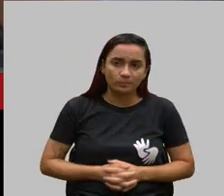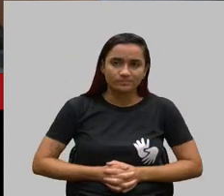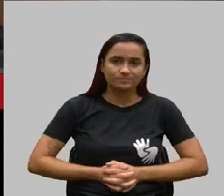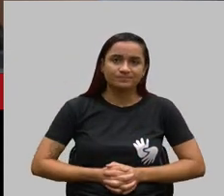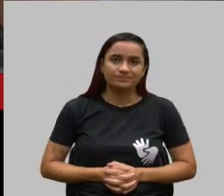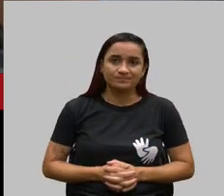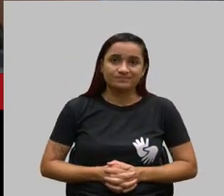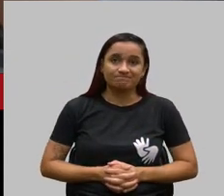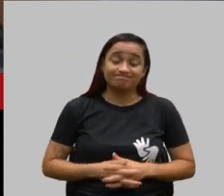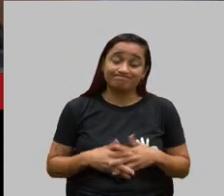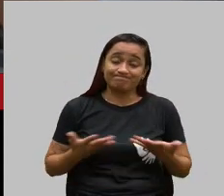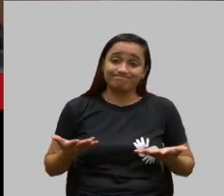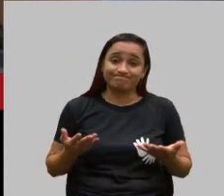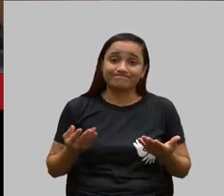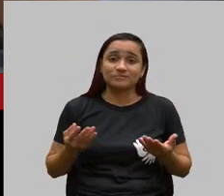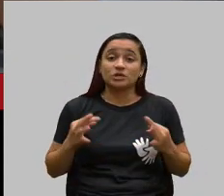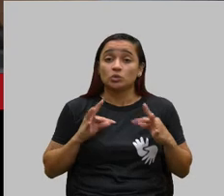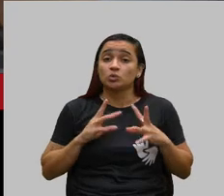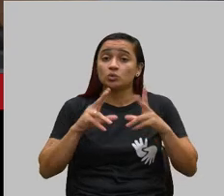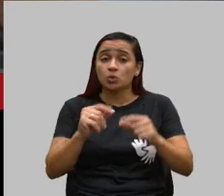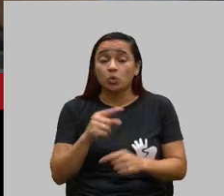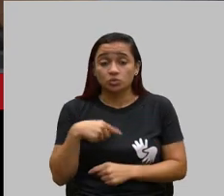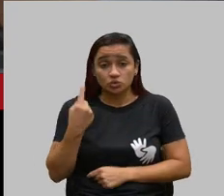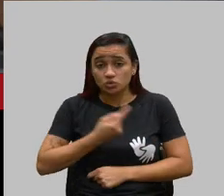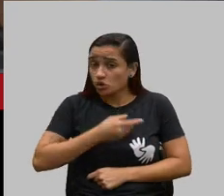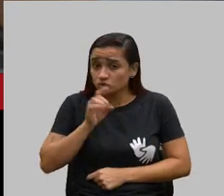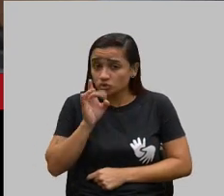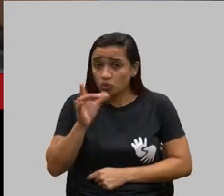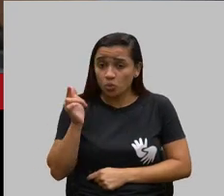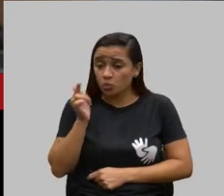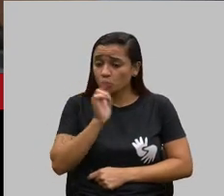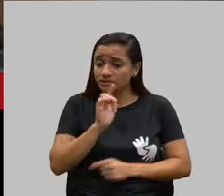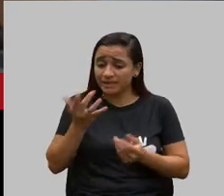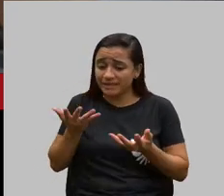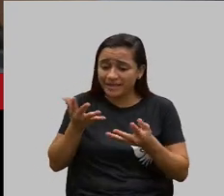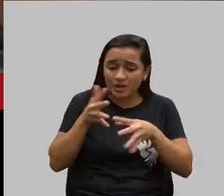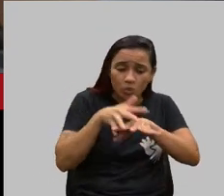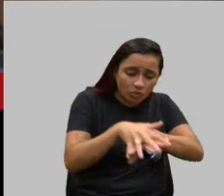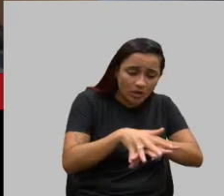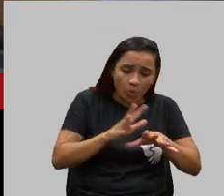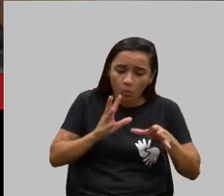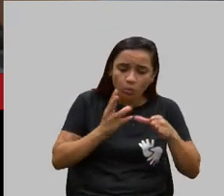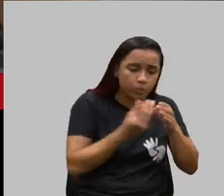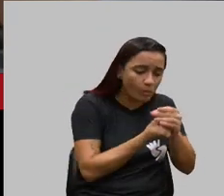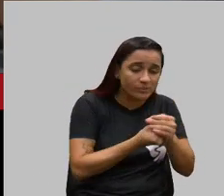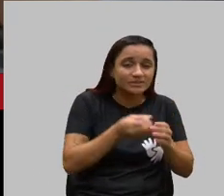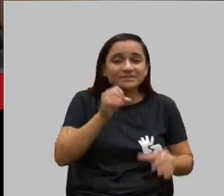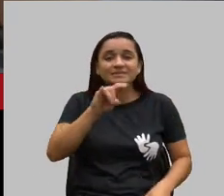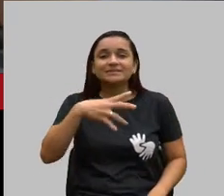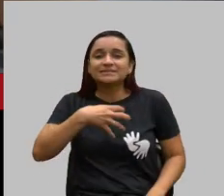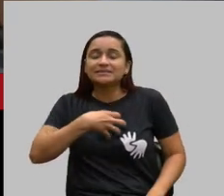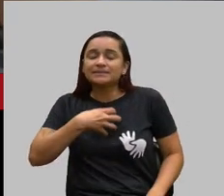Todos nós só somos incluídos quando nós estamos bem. Mesmo que nós estivéssemos.